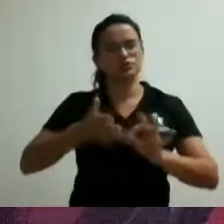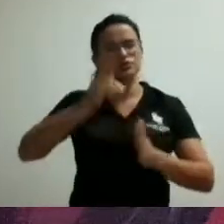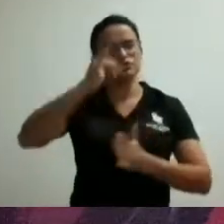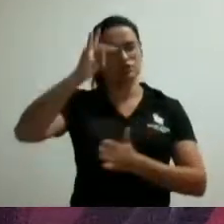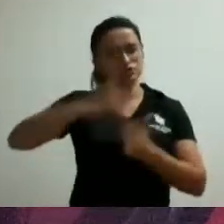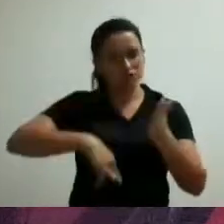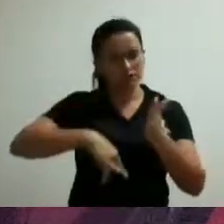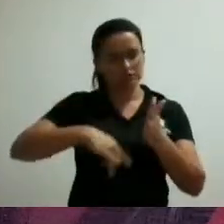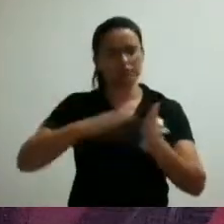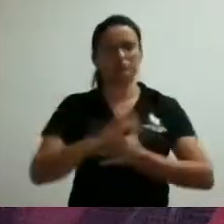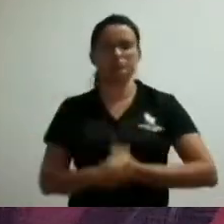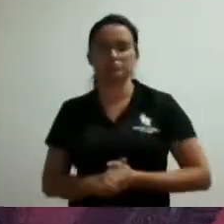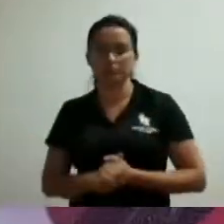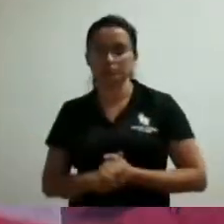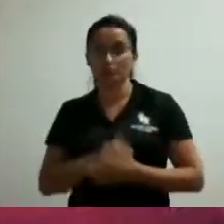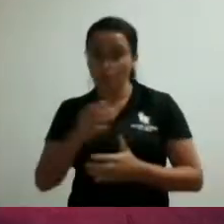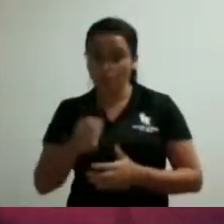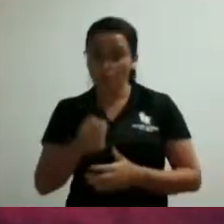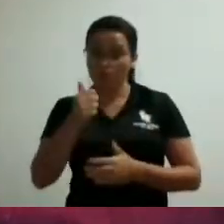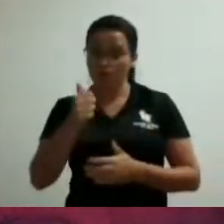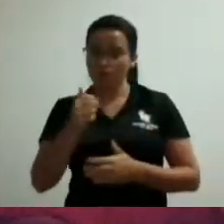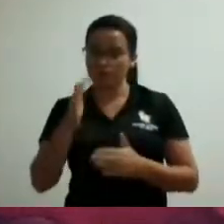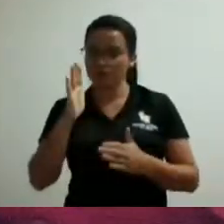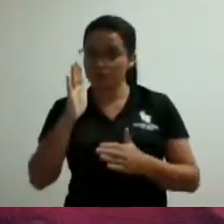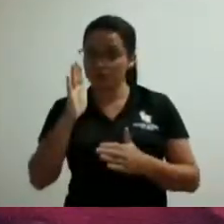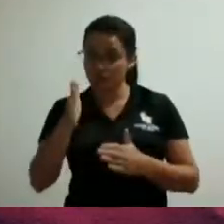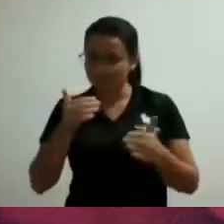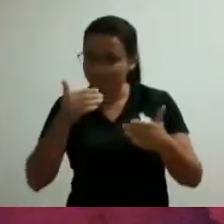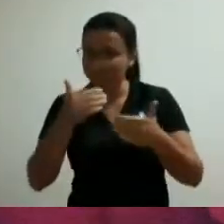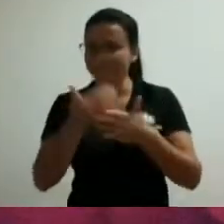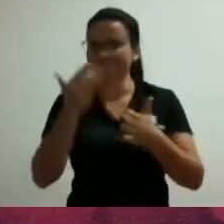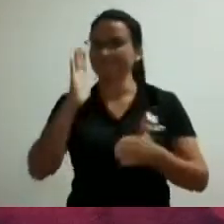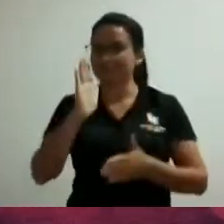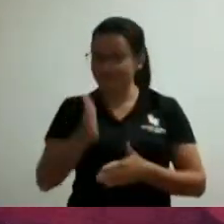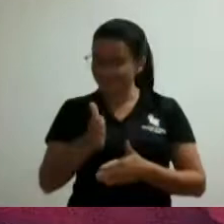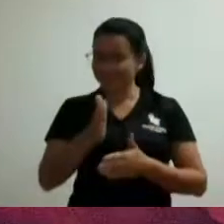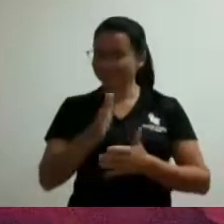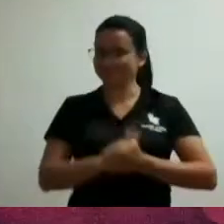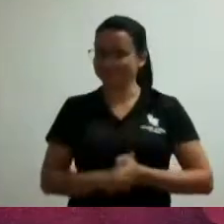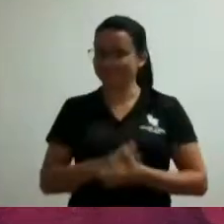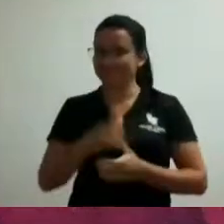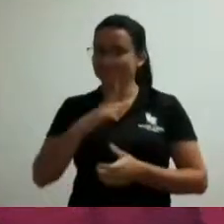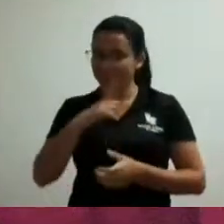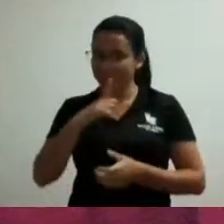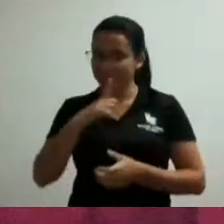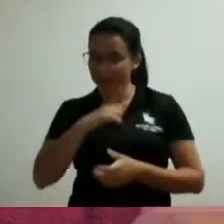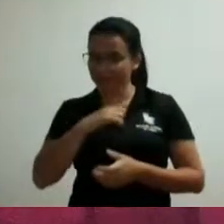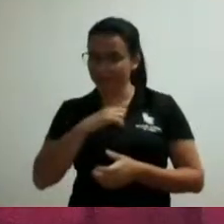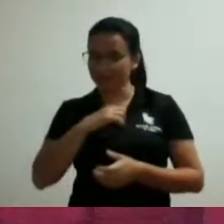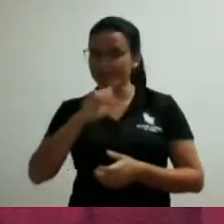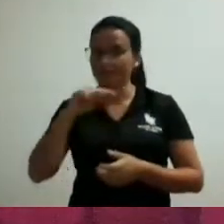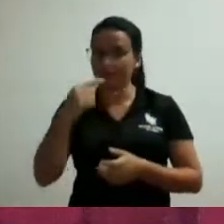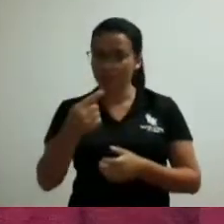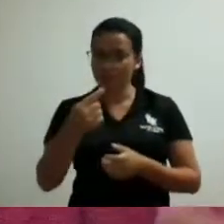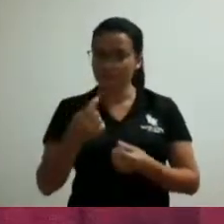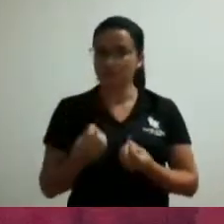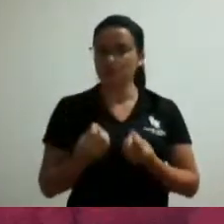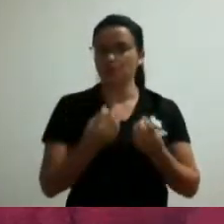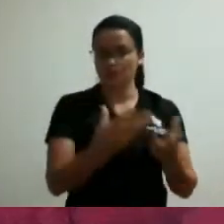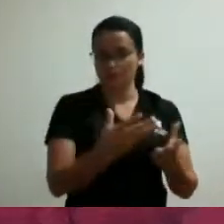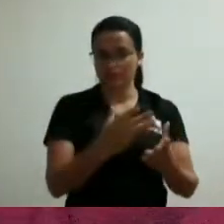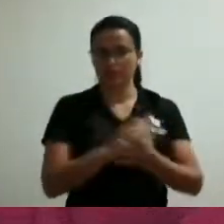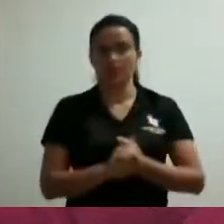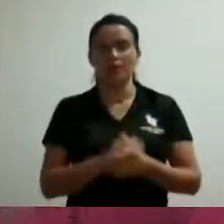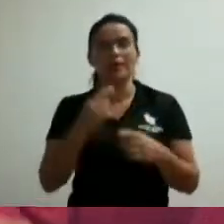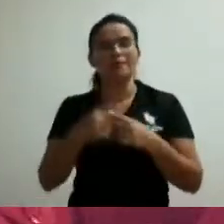teremos a sessão e depois a doação porque um bem público quando você sai de um